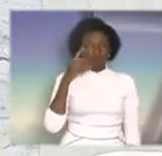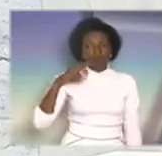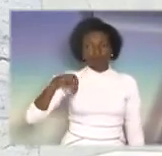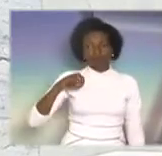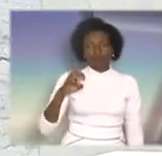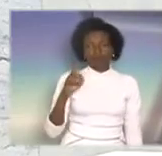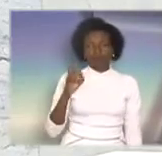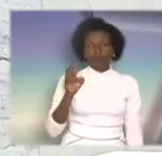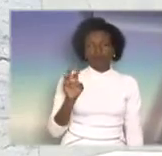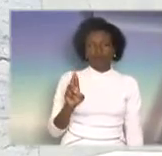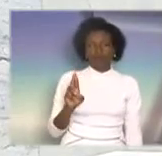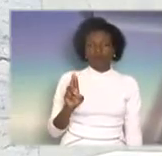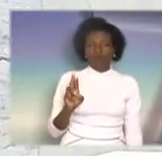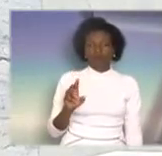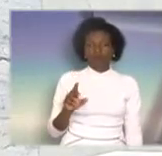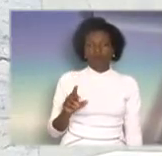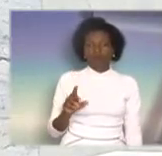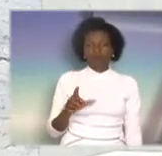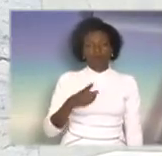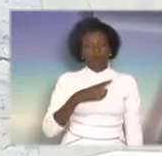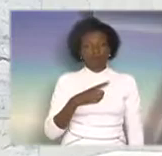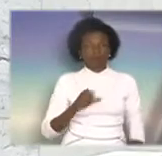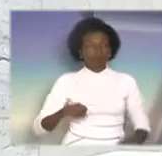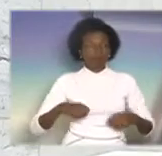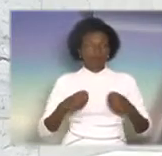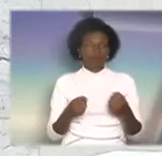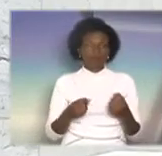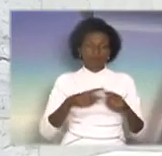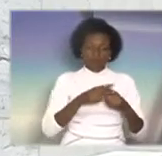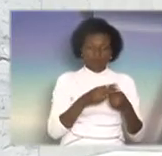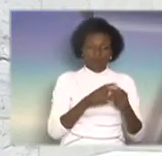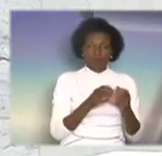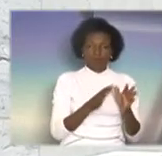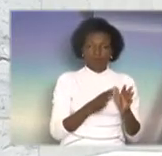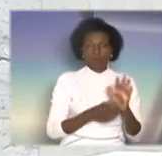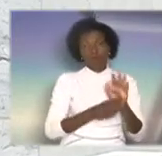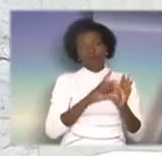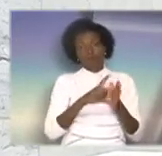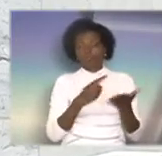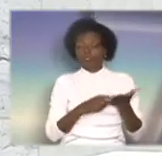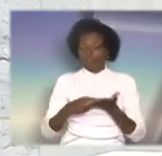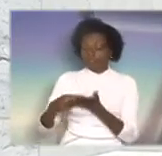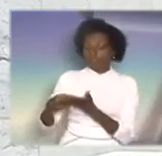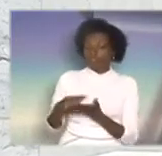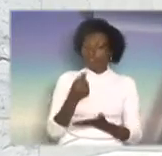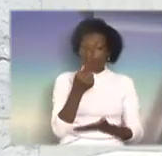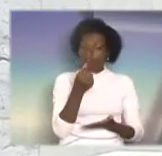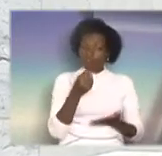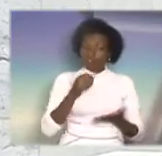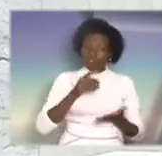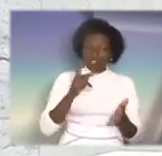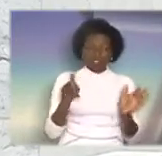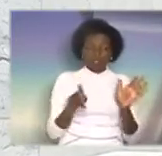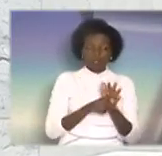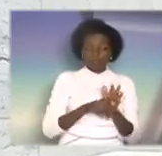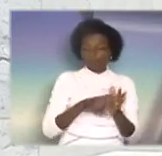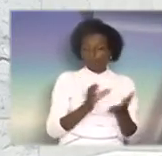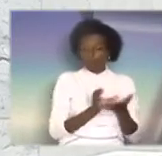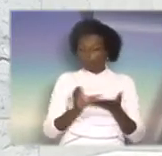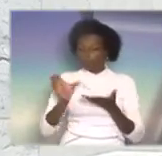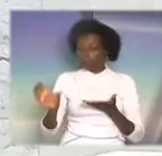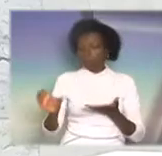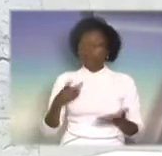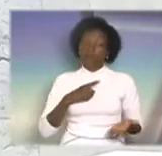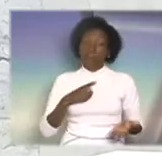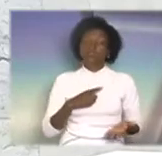há o empenho da reforma, com certeza foi planejado, foi destinado o orçamento. Onde está essa verba? Onde está esse orçamento?